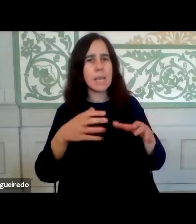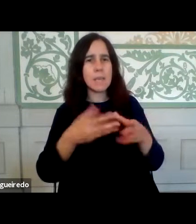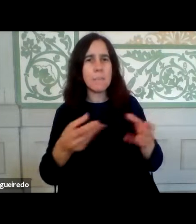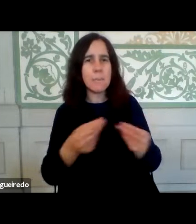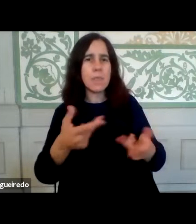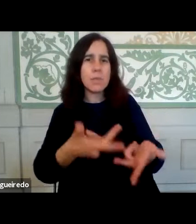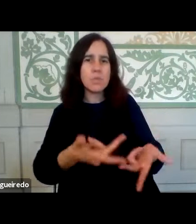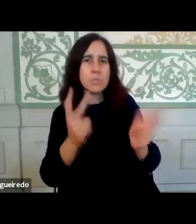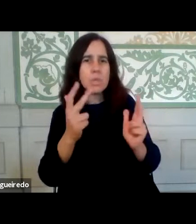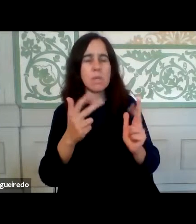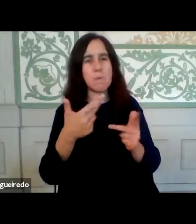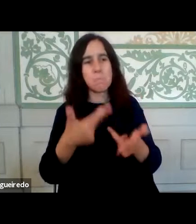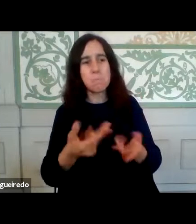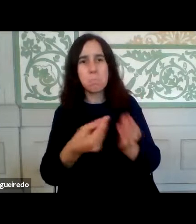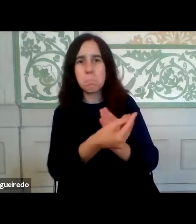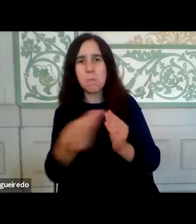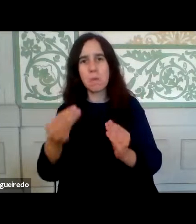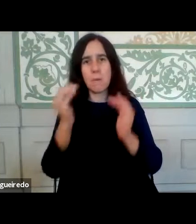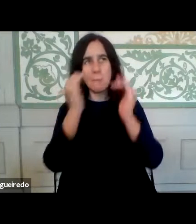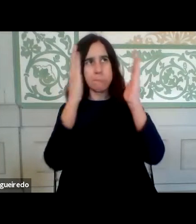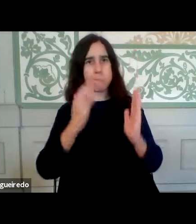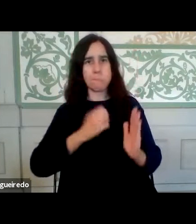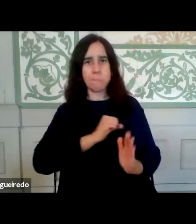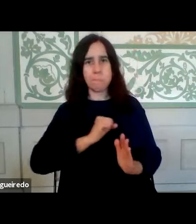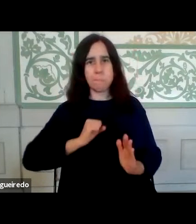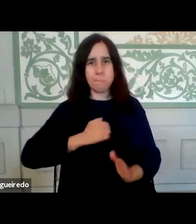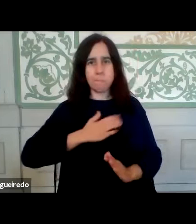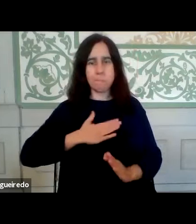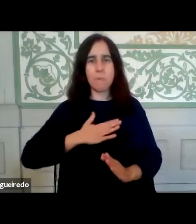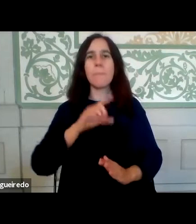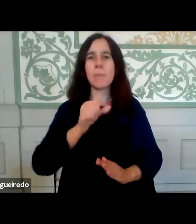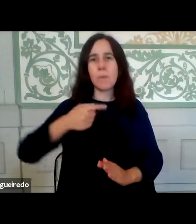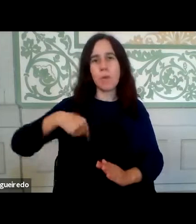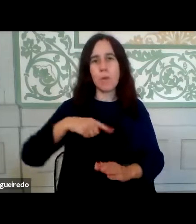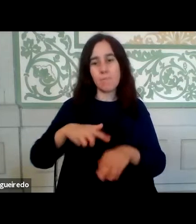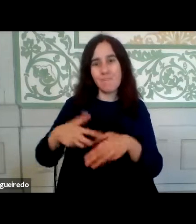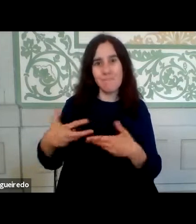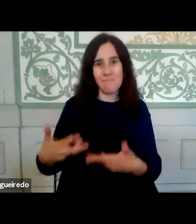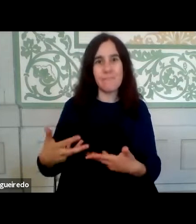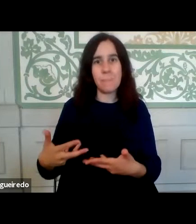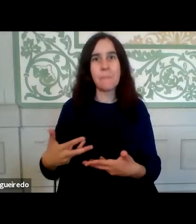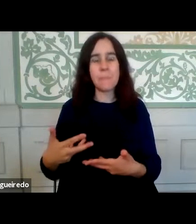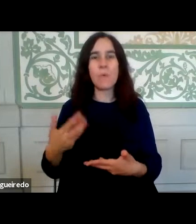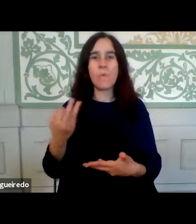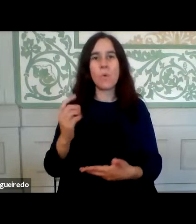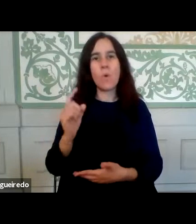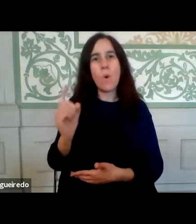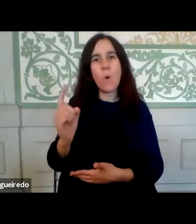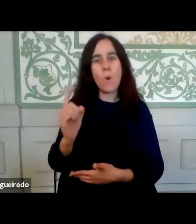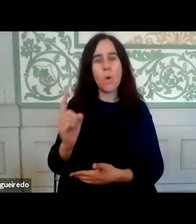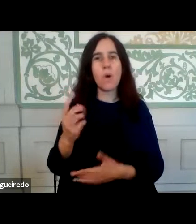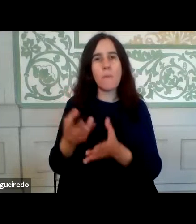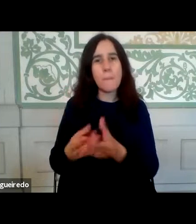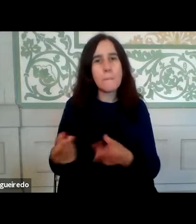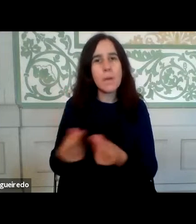princípio disponibilizados pelo empregador, mas que também tivemos que, nas atuais circunstâncias, recorrer a meios